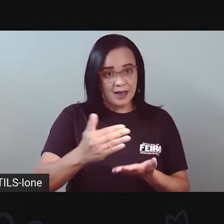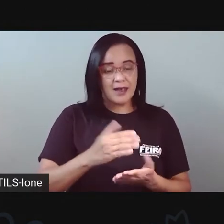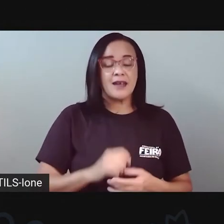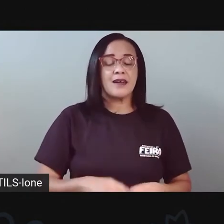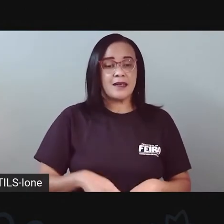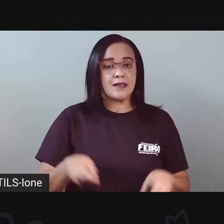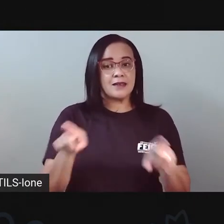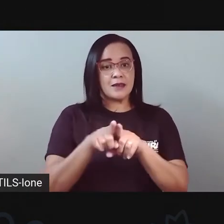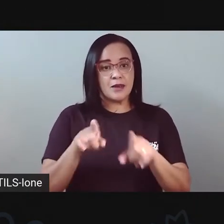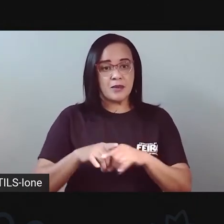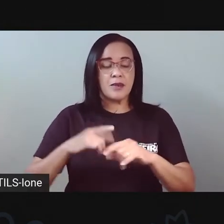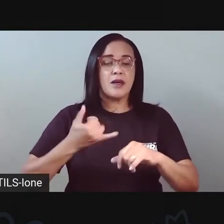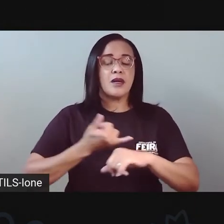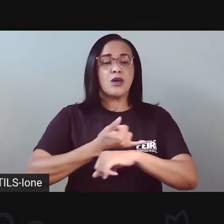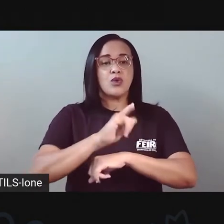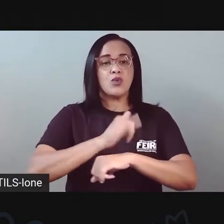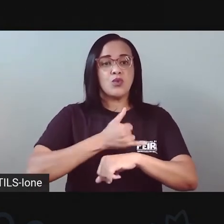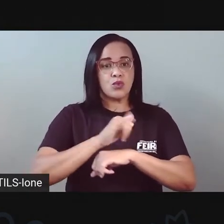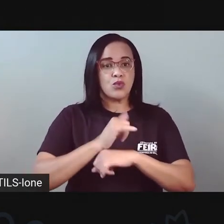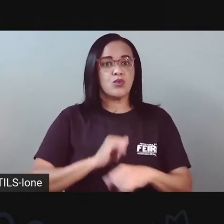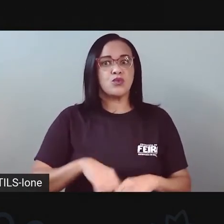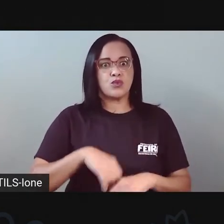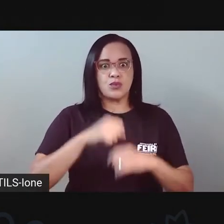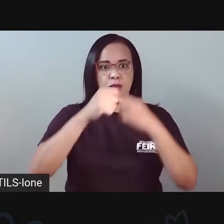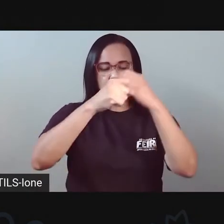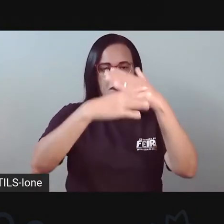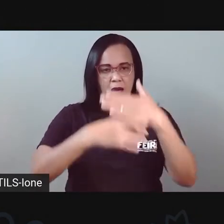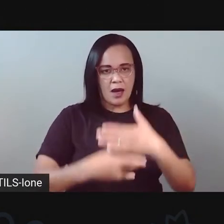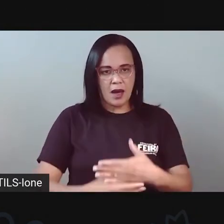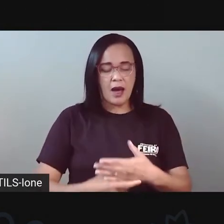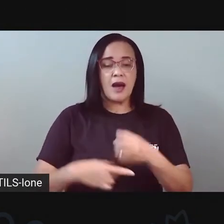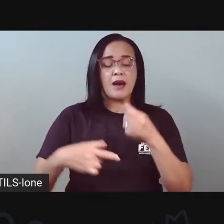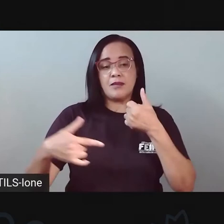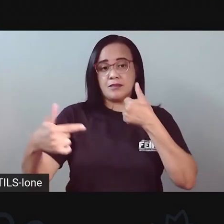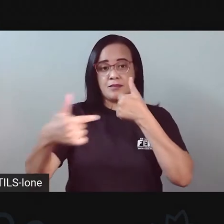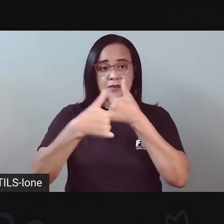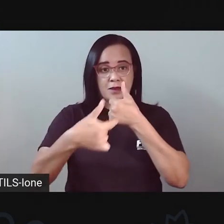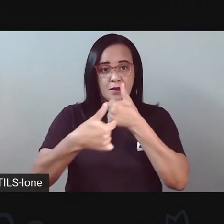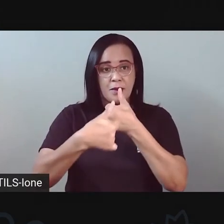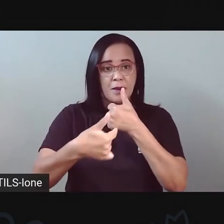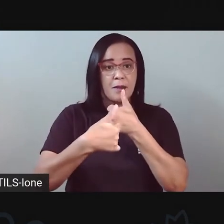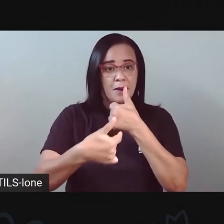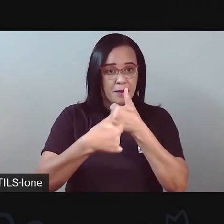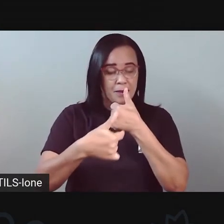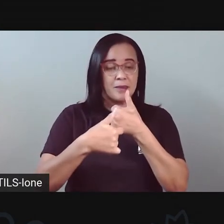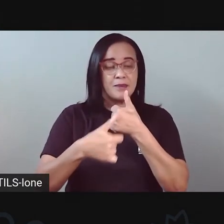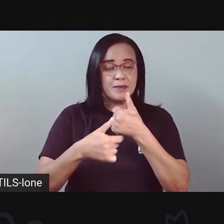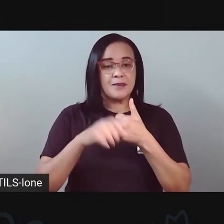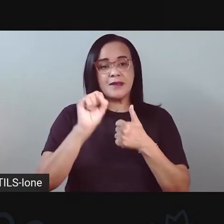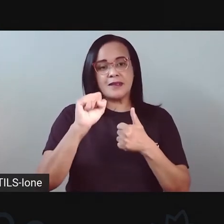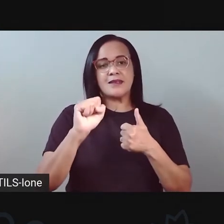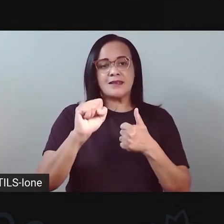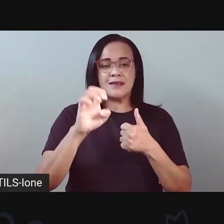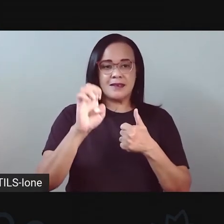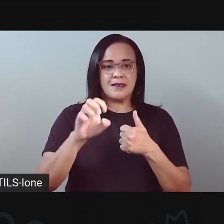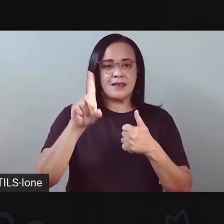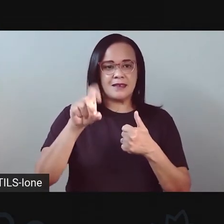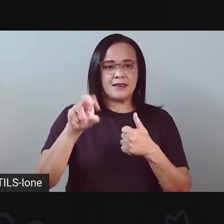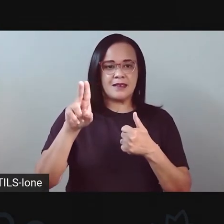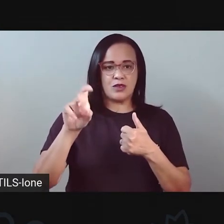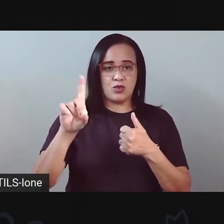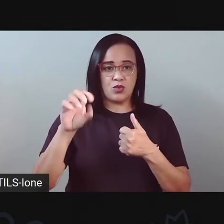compartilha, olha, se inscreve no canal da Seduc, ativa o sininho nas notificações e tá tudo beleza, tudo